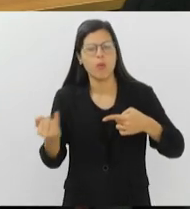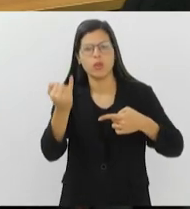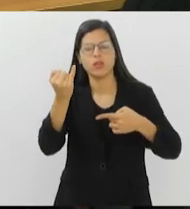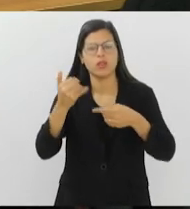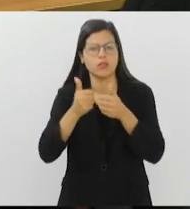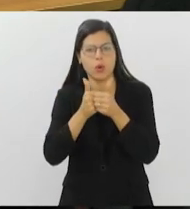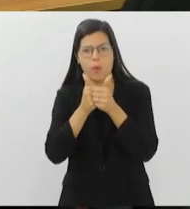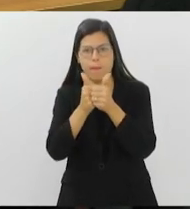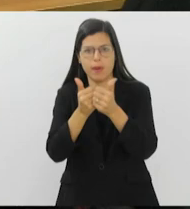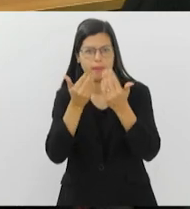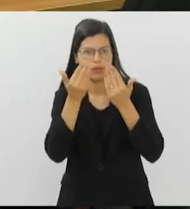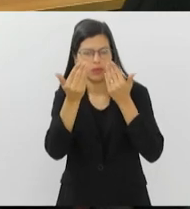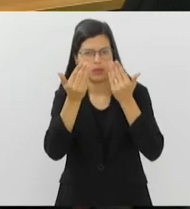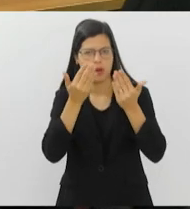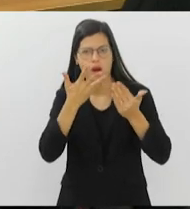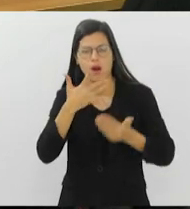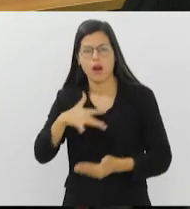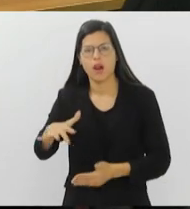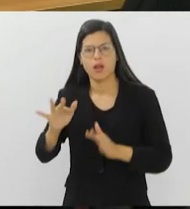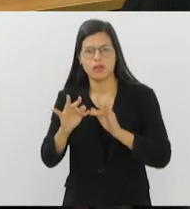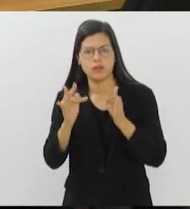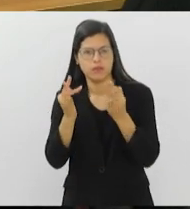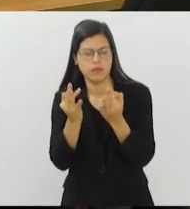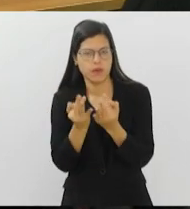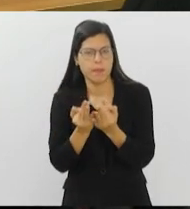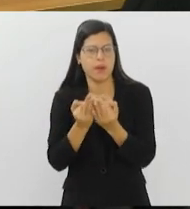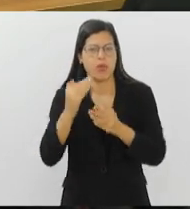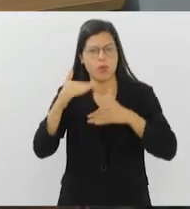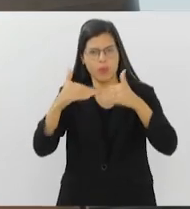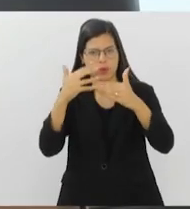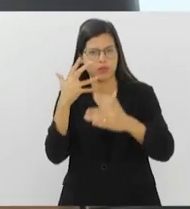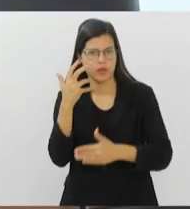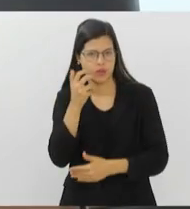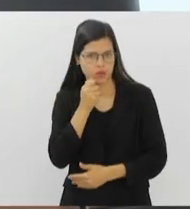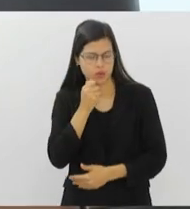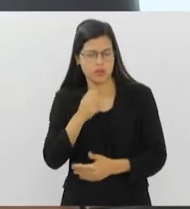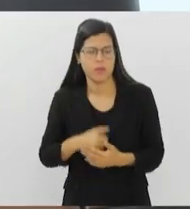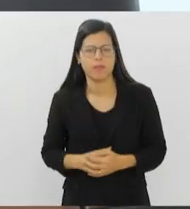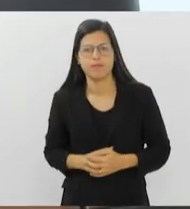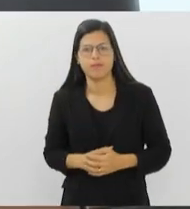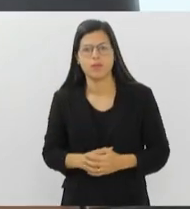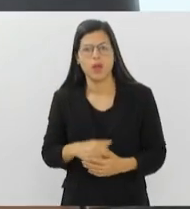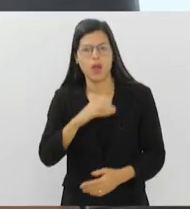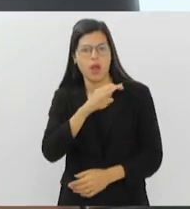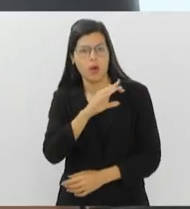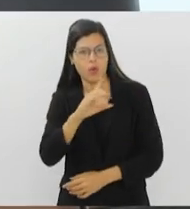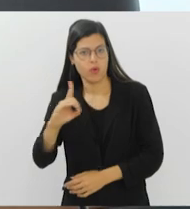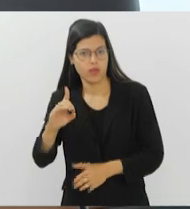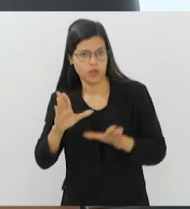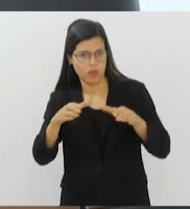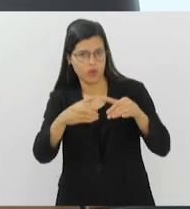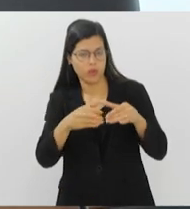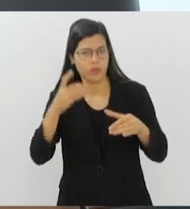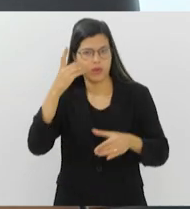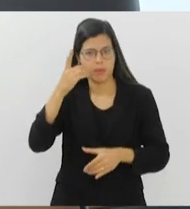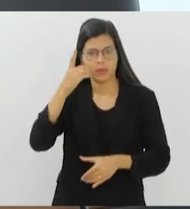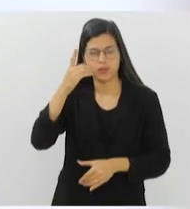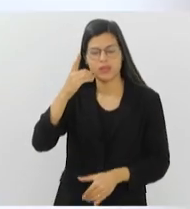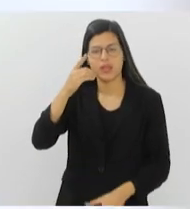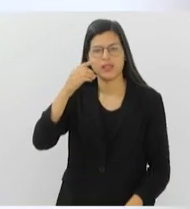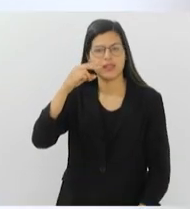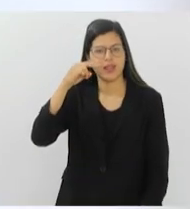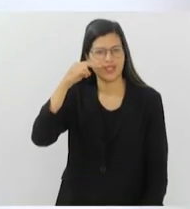psicológico para crianças e famílias no processo de adoção. De acordo com a coordenadora da Frente, deputada Tia Ju,